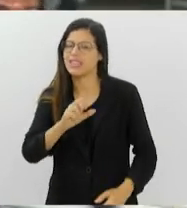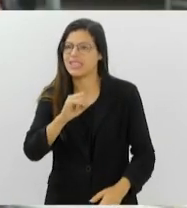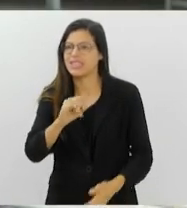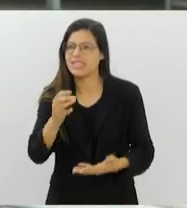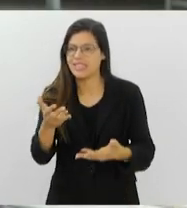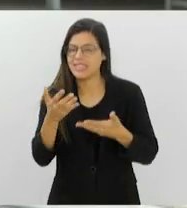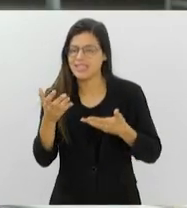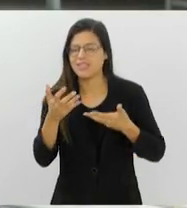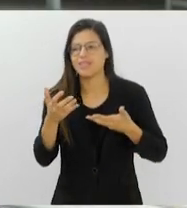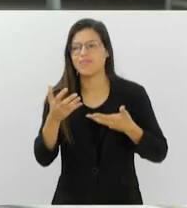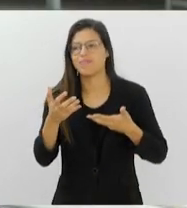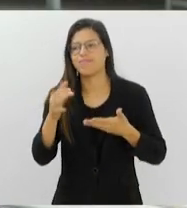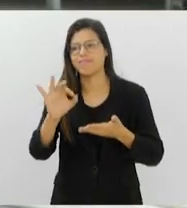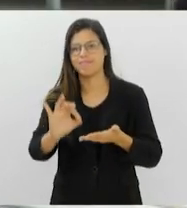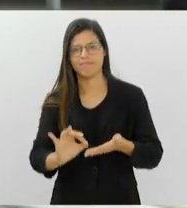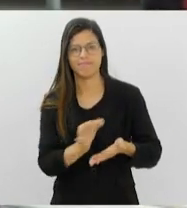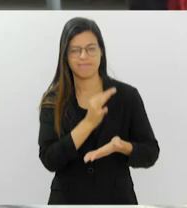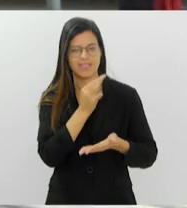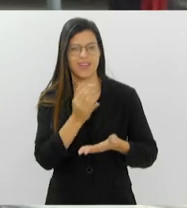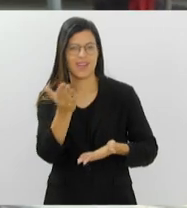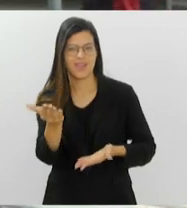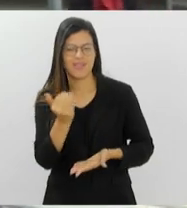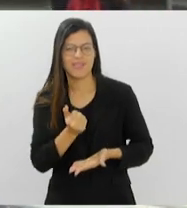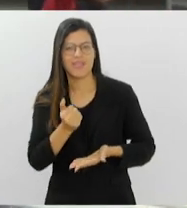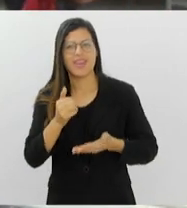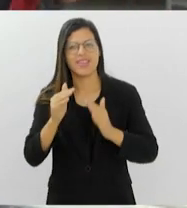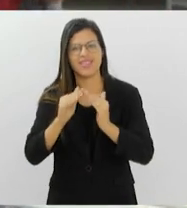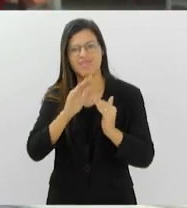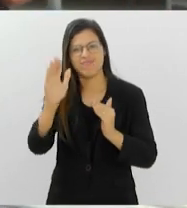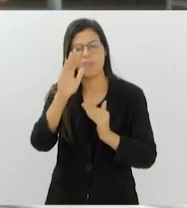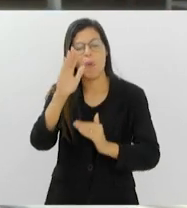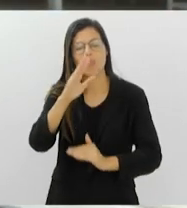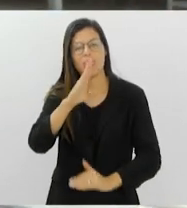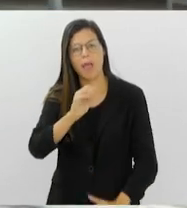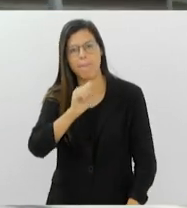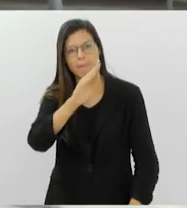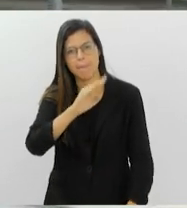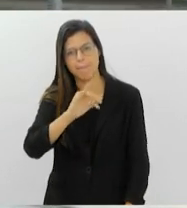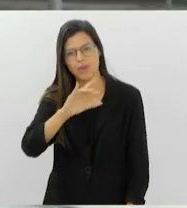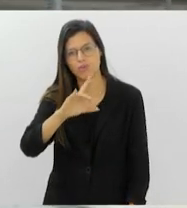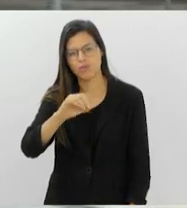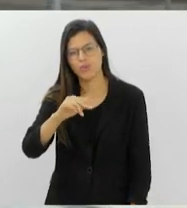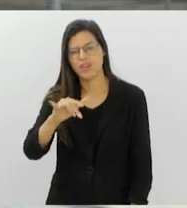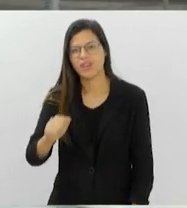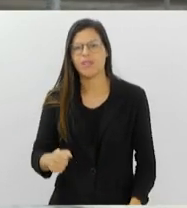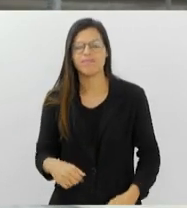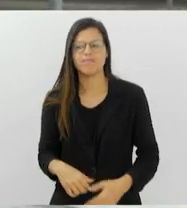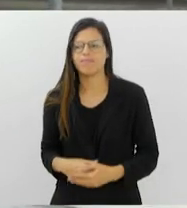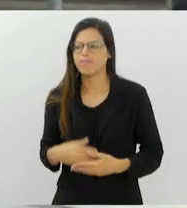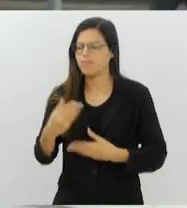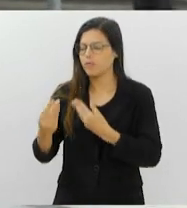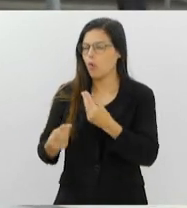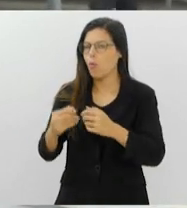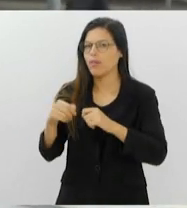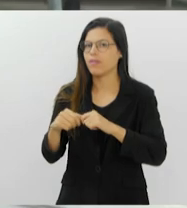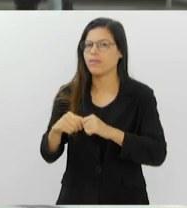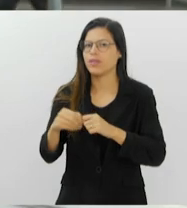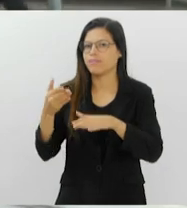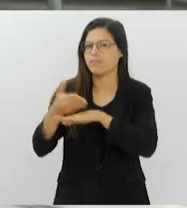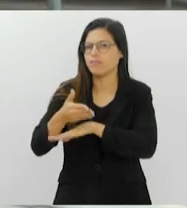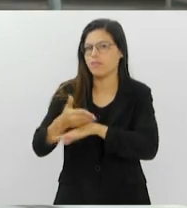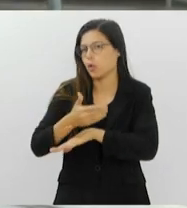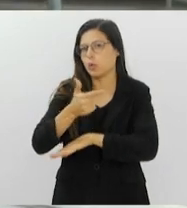se inscrever, vem com a gente lá no Morro da Babilônia. E como faz pra participar e também pra poder ficar por dentro de outras